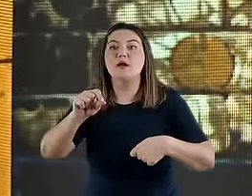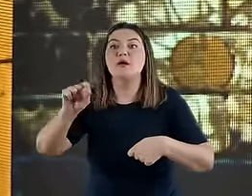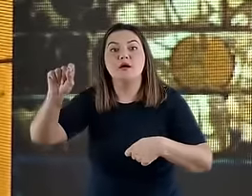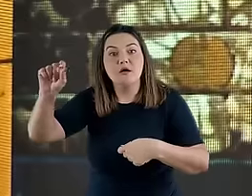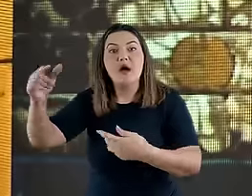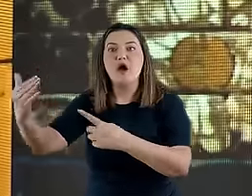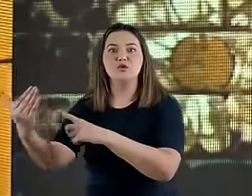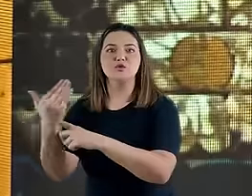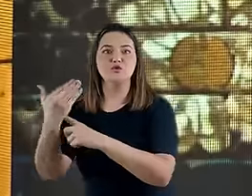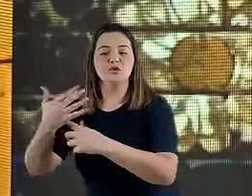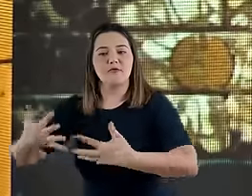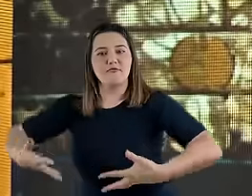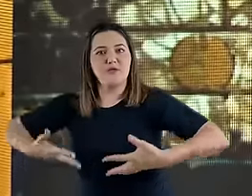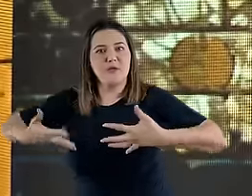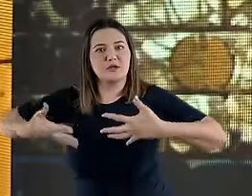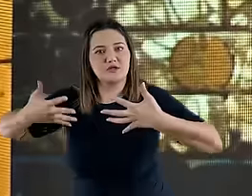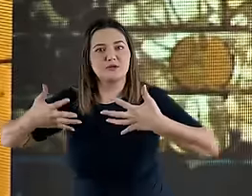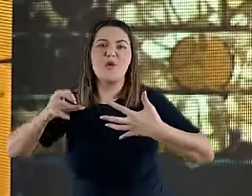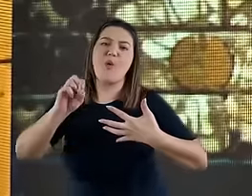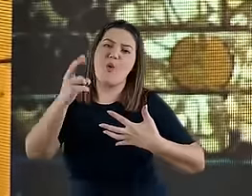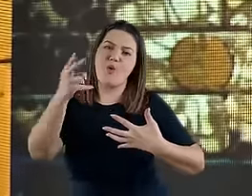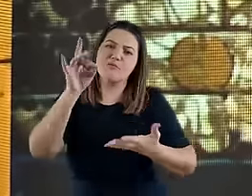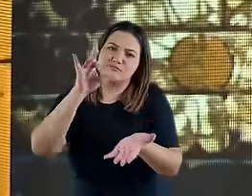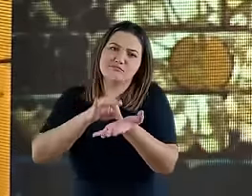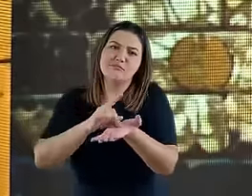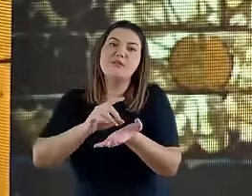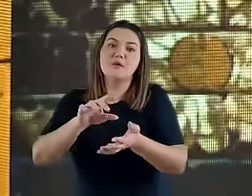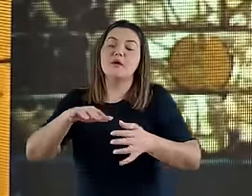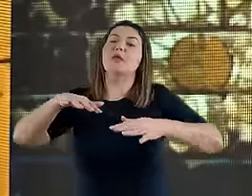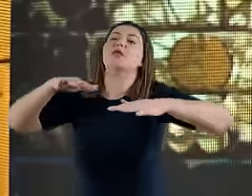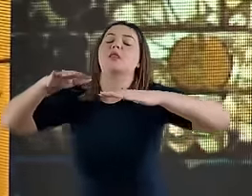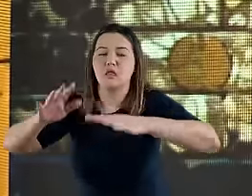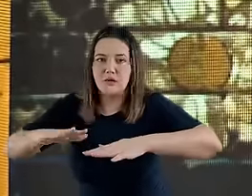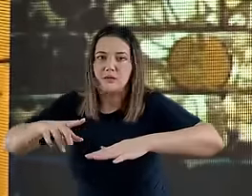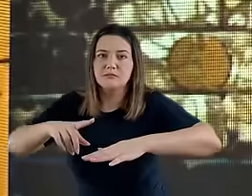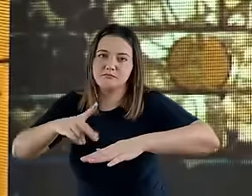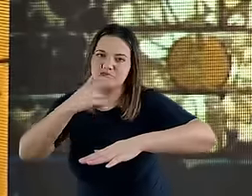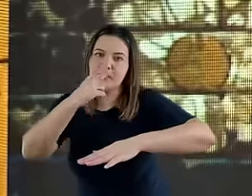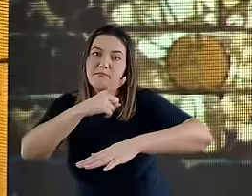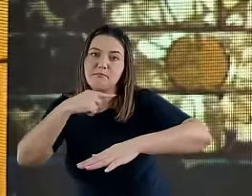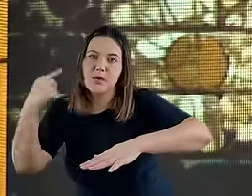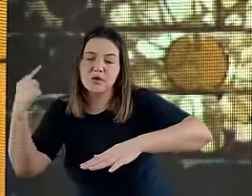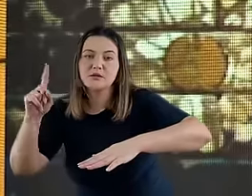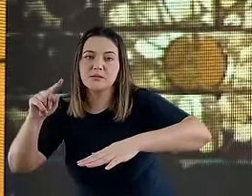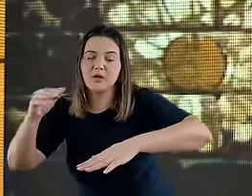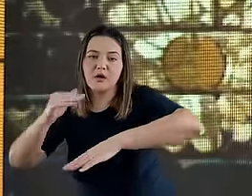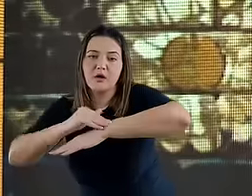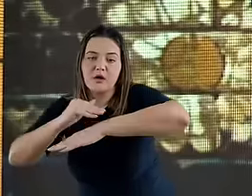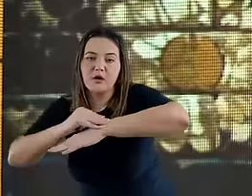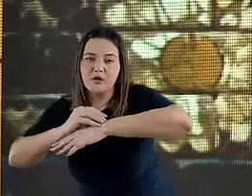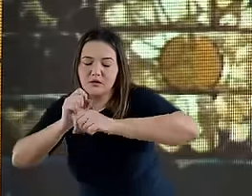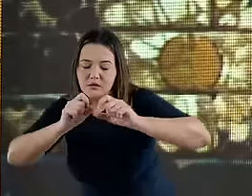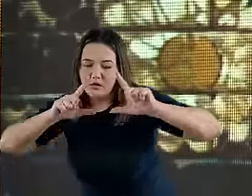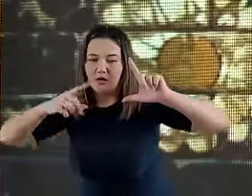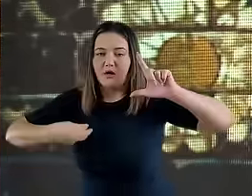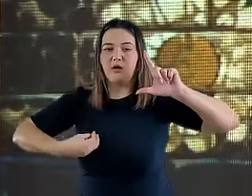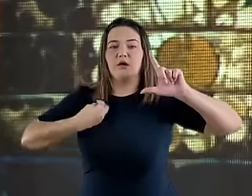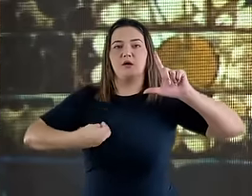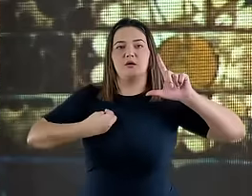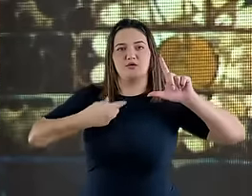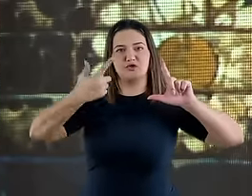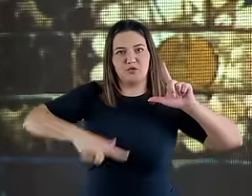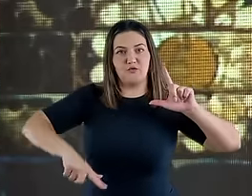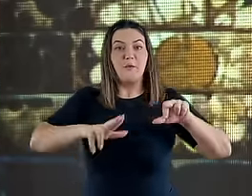fortalecido, quem sabe até ressuscitado. Daniel, capítulo 10, verso 10, explica isso. A solicitação